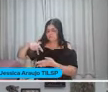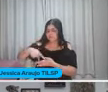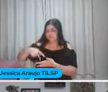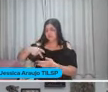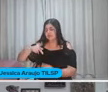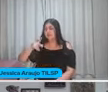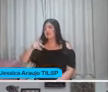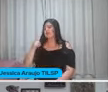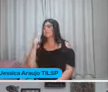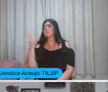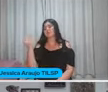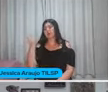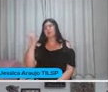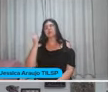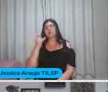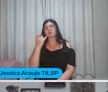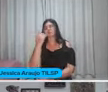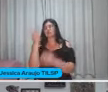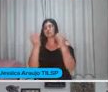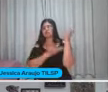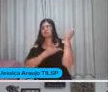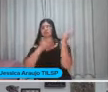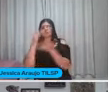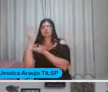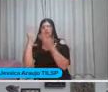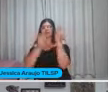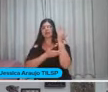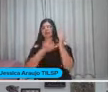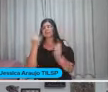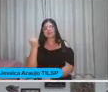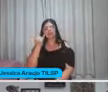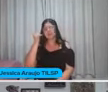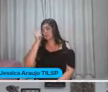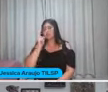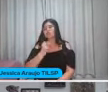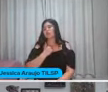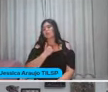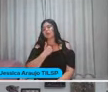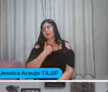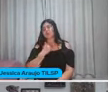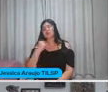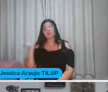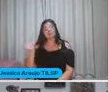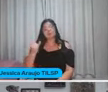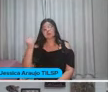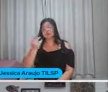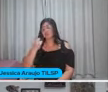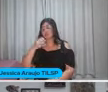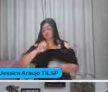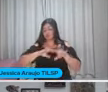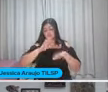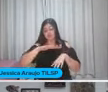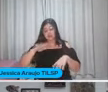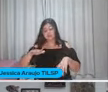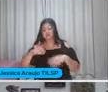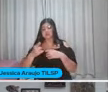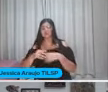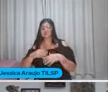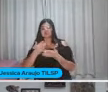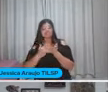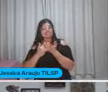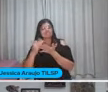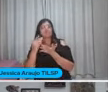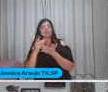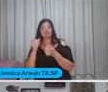desmatar Né? Então, gente É muito importante Desde a educação infantil A gente